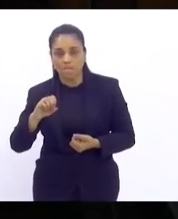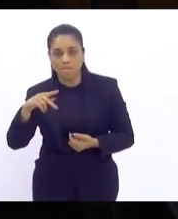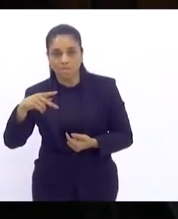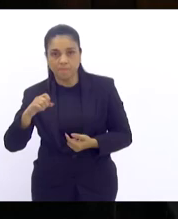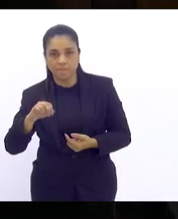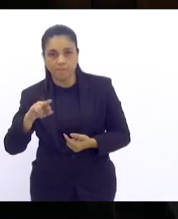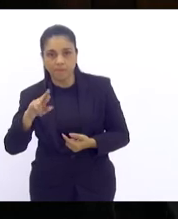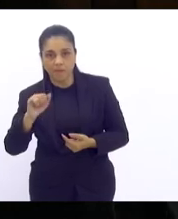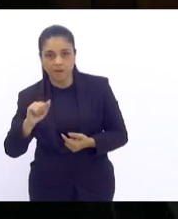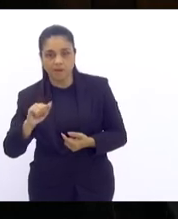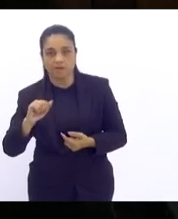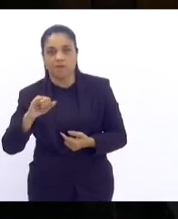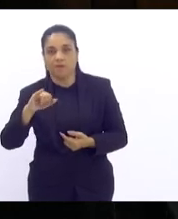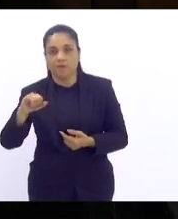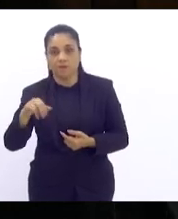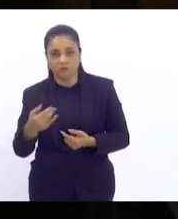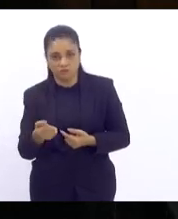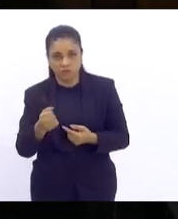e a gente ainda tem